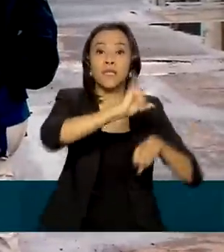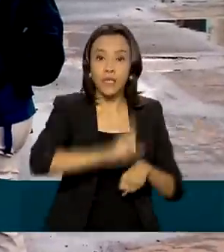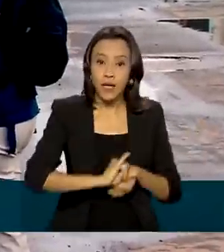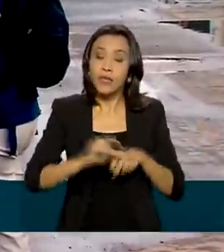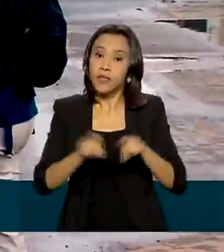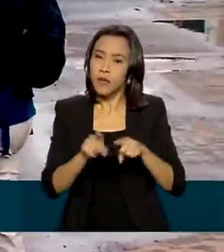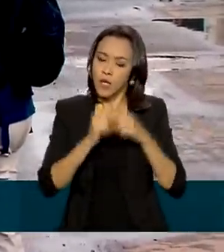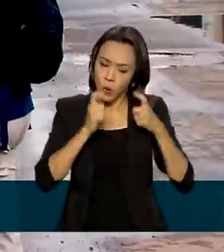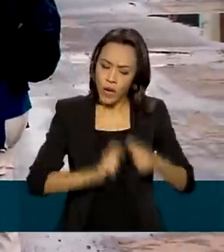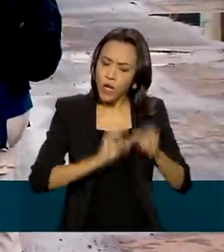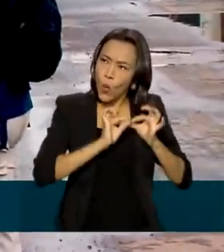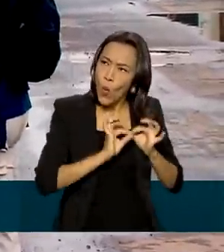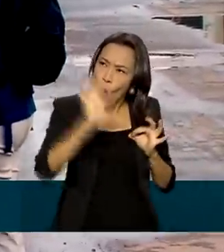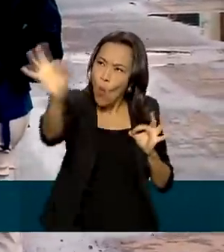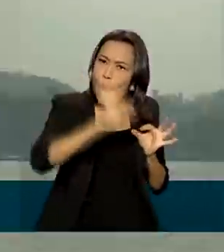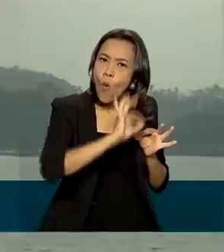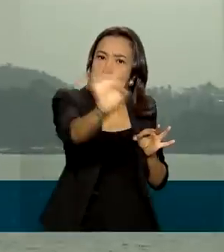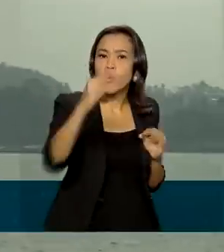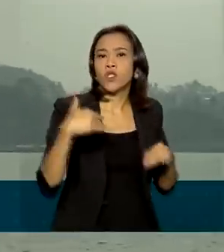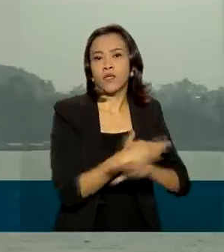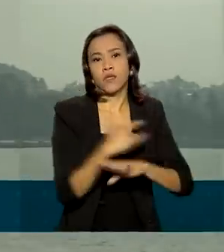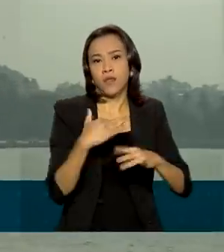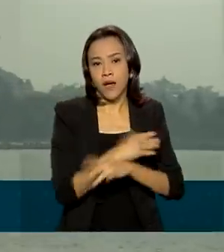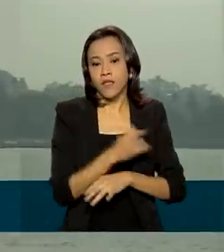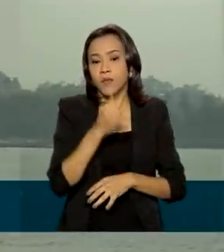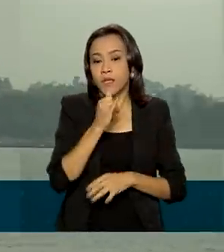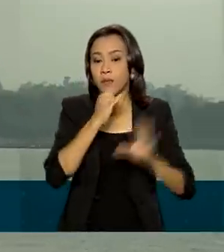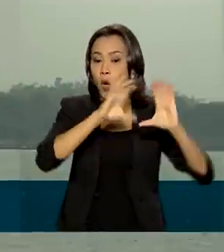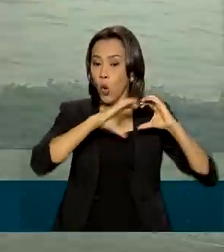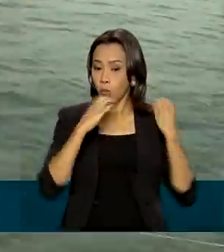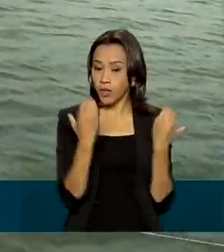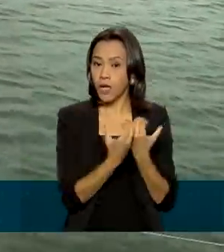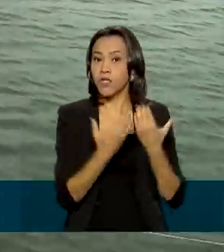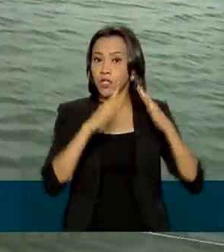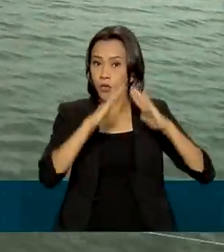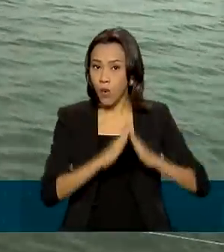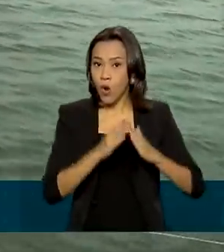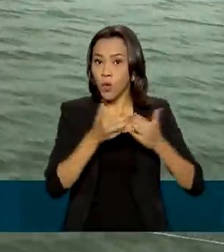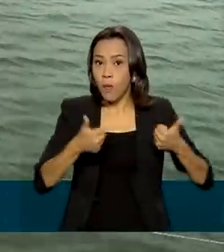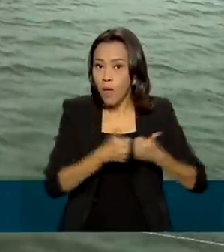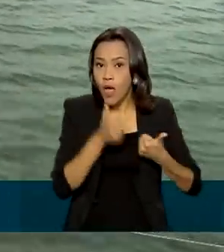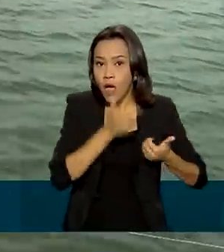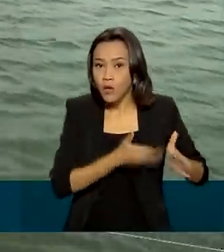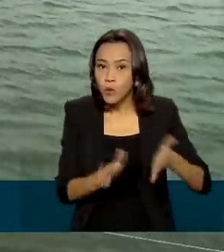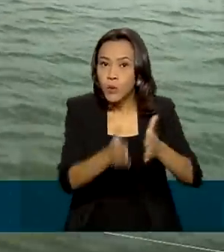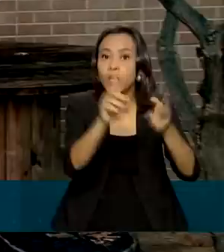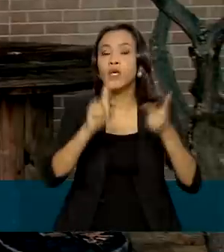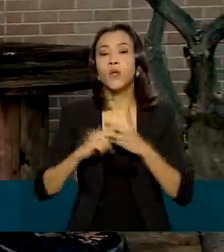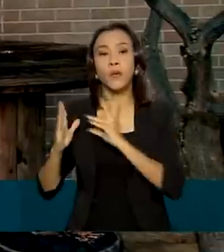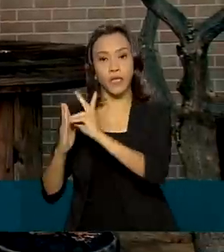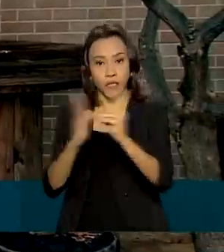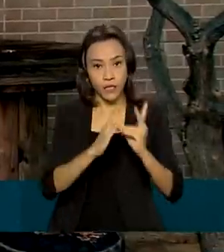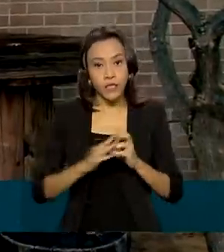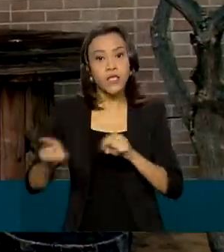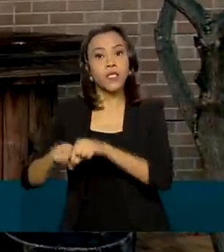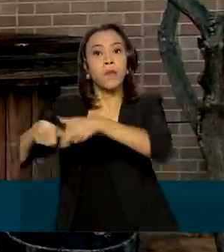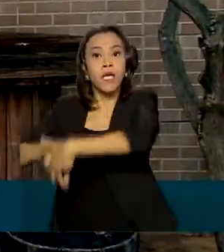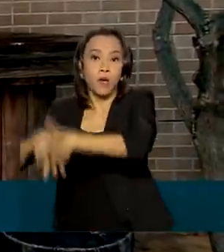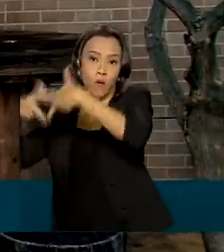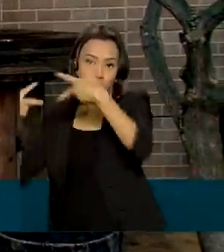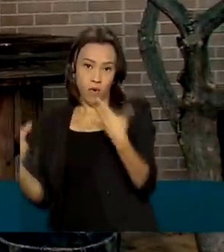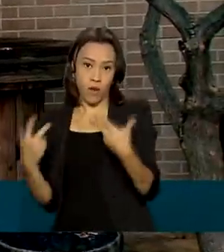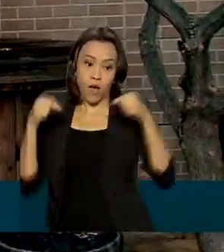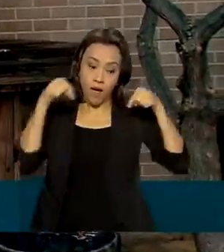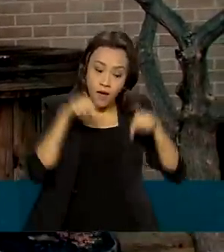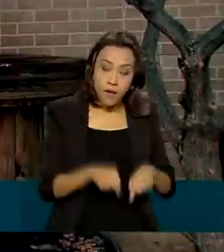locais distantes dos centros urbanos, como comunidades ribeirinhas, indígenas e quilombolas. Aqui no Distrito